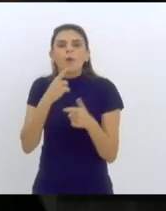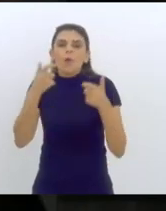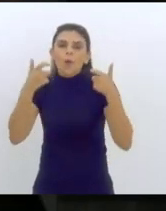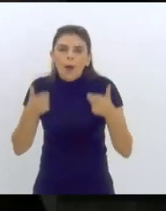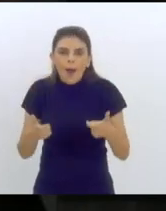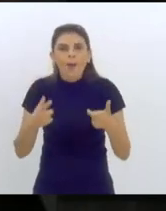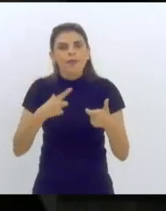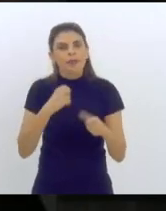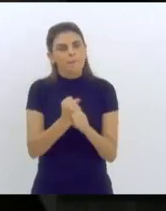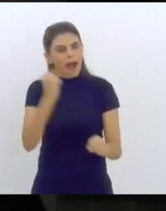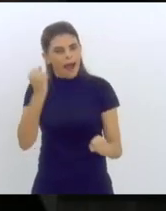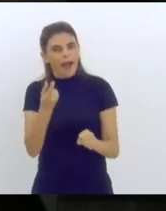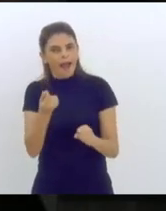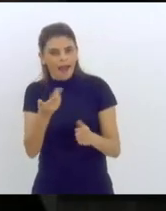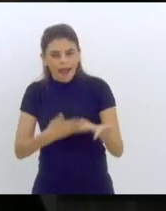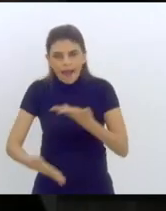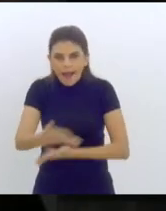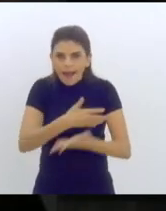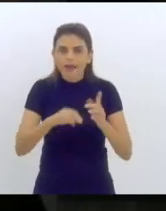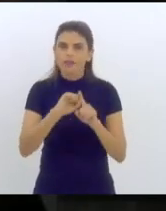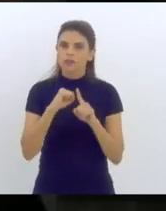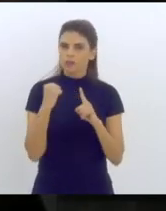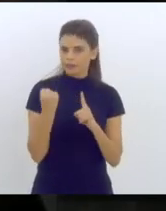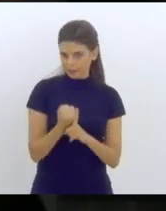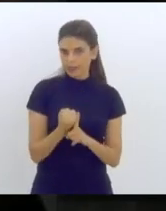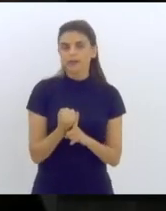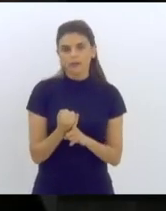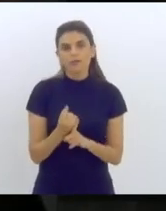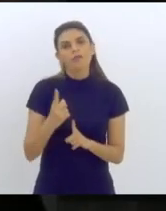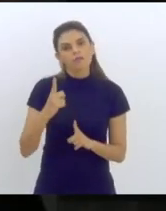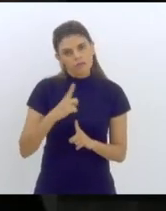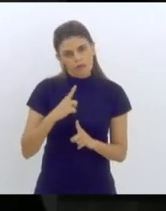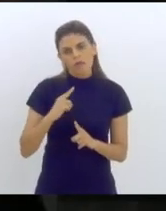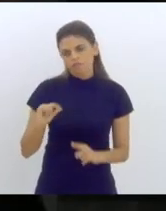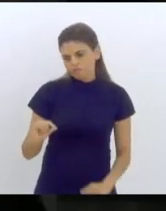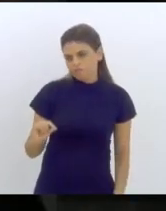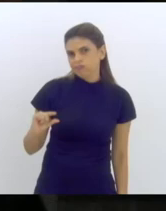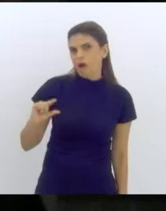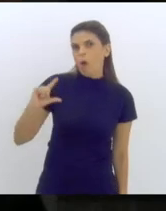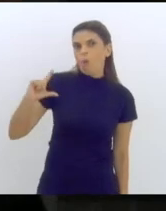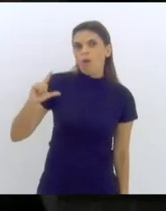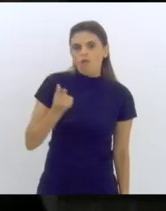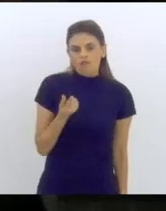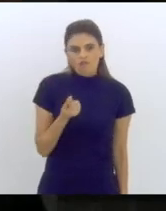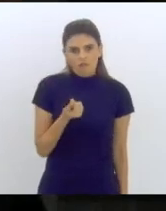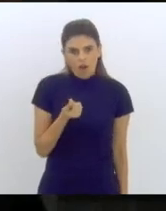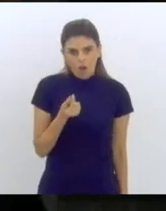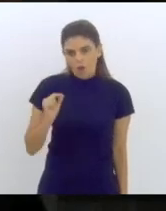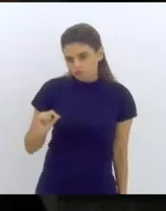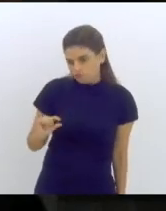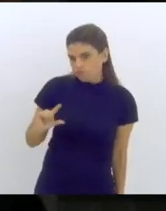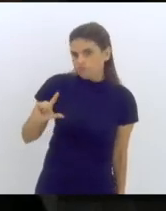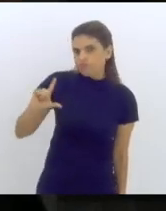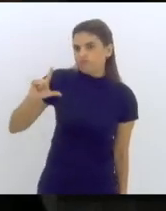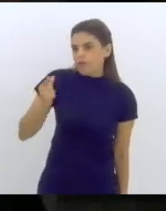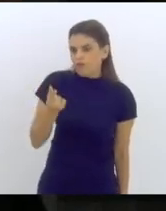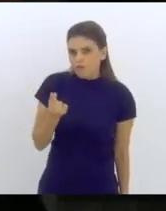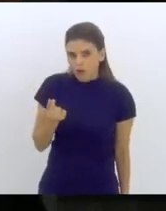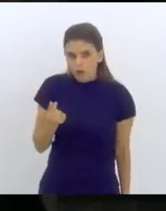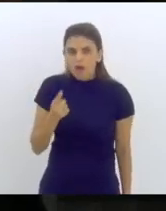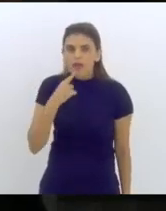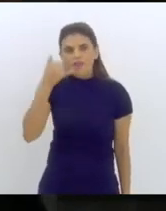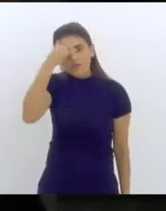e que a gente possa ter aumento de receita sem aumento de carga